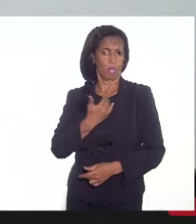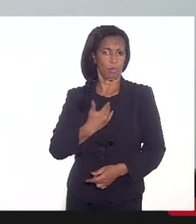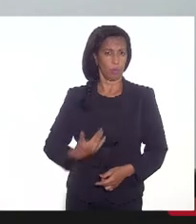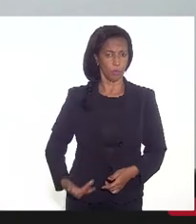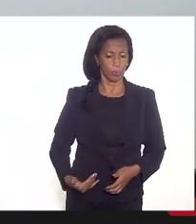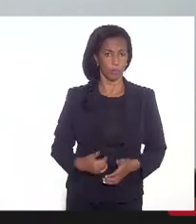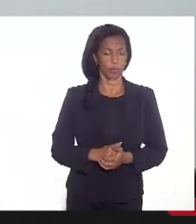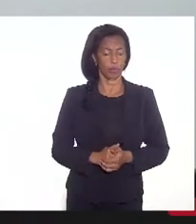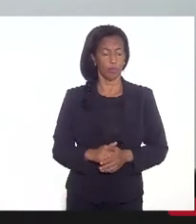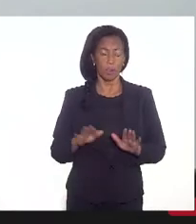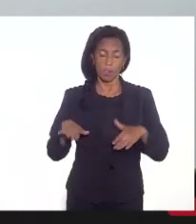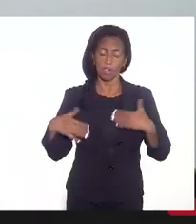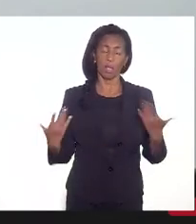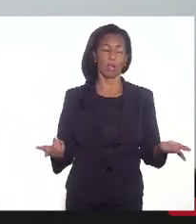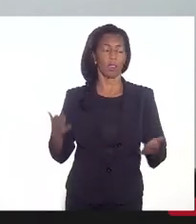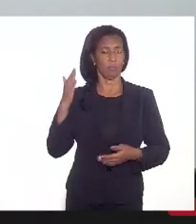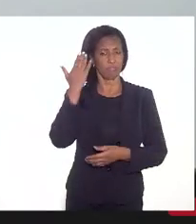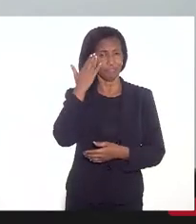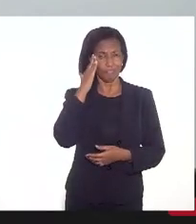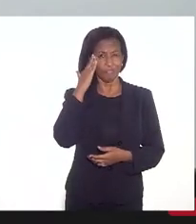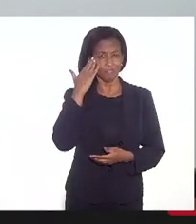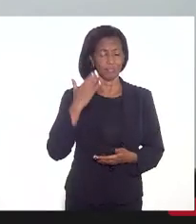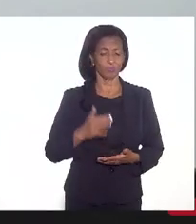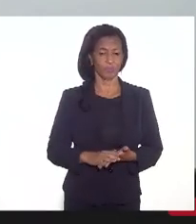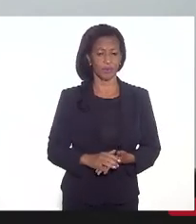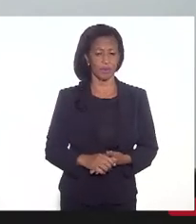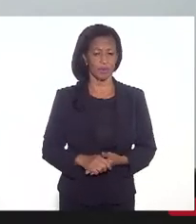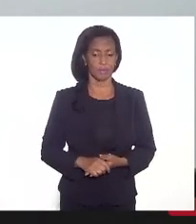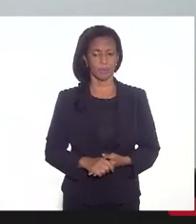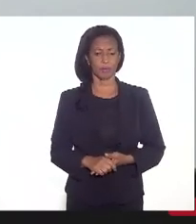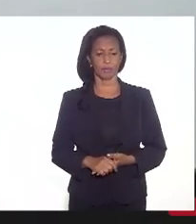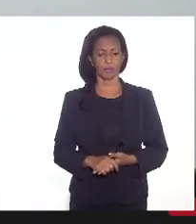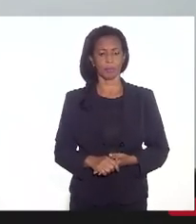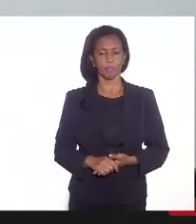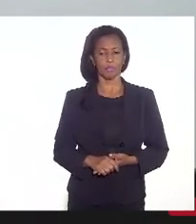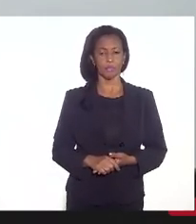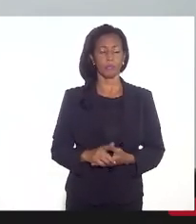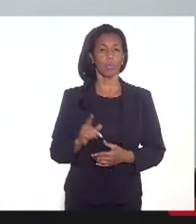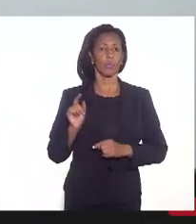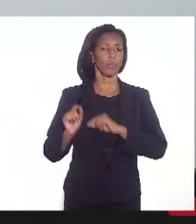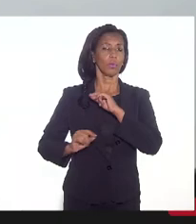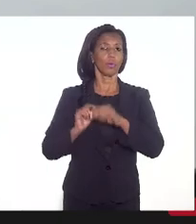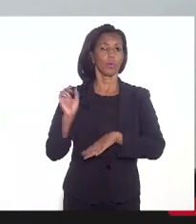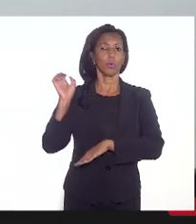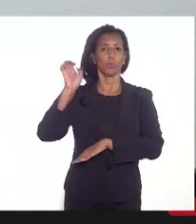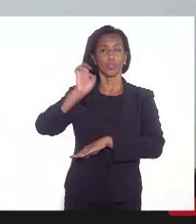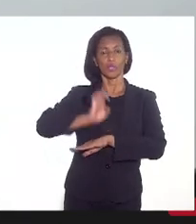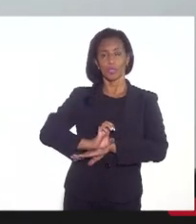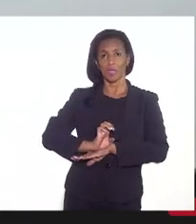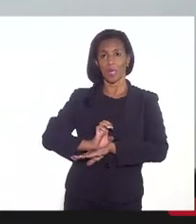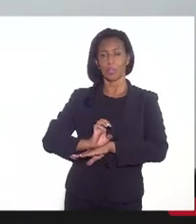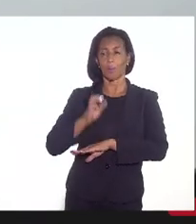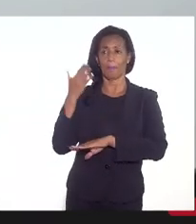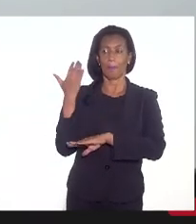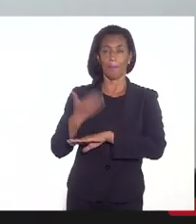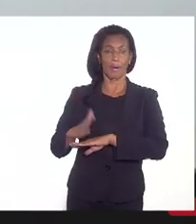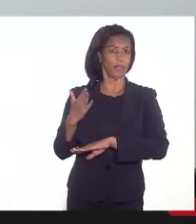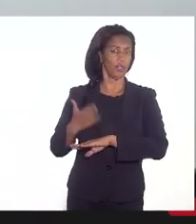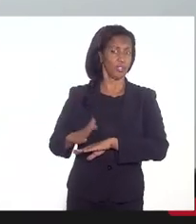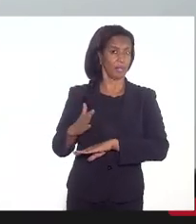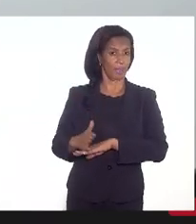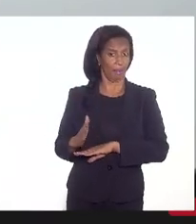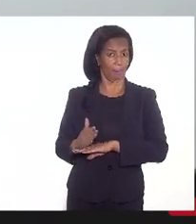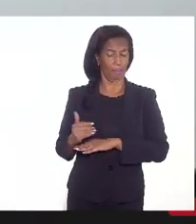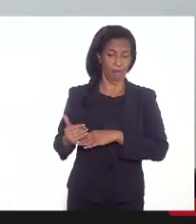e é claro que a gente entende que o que o Estado quiser praticar, digamos assim,